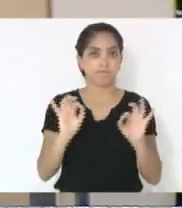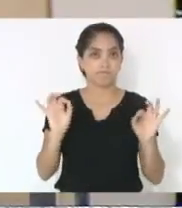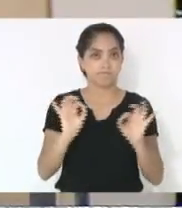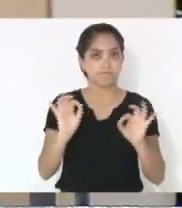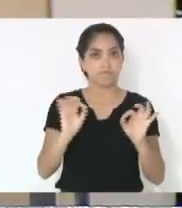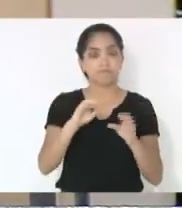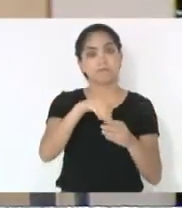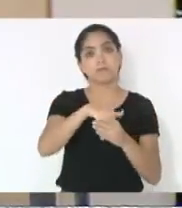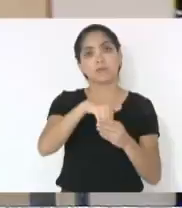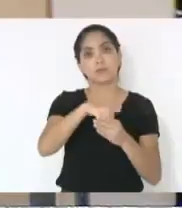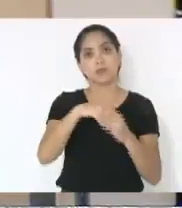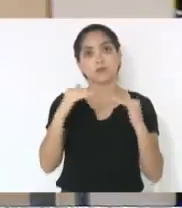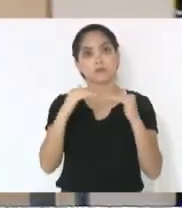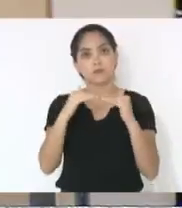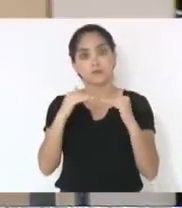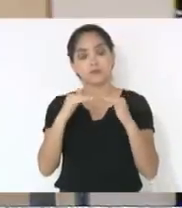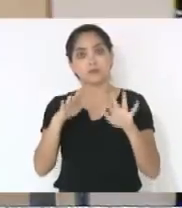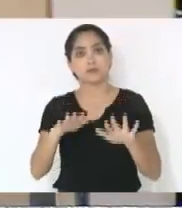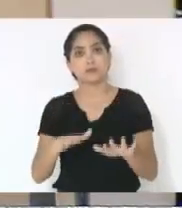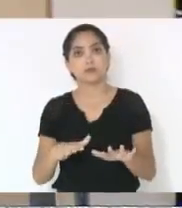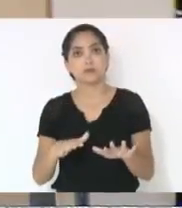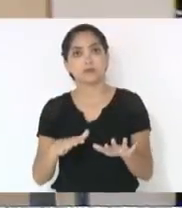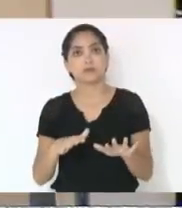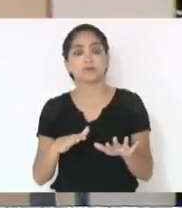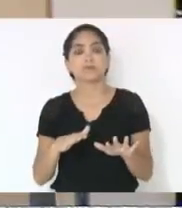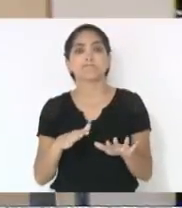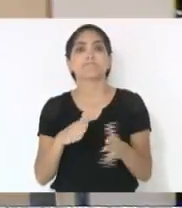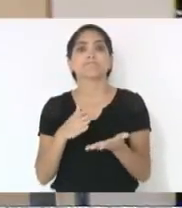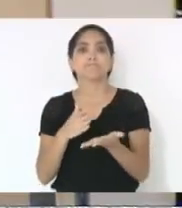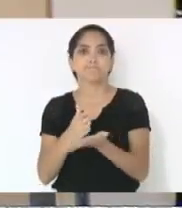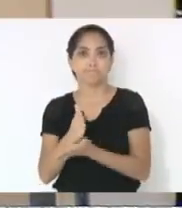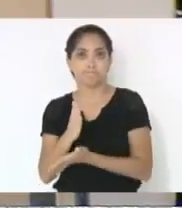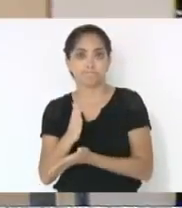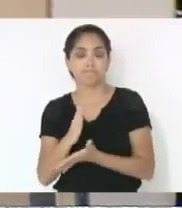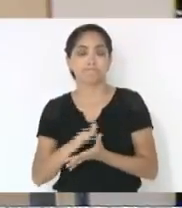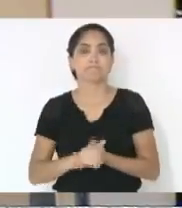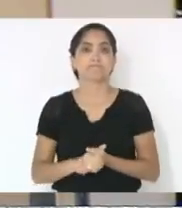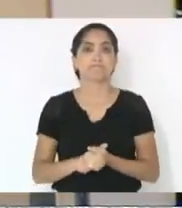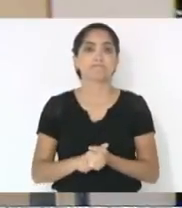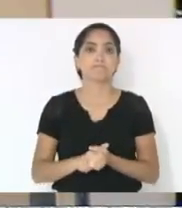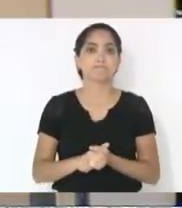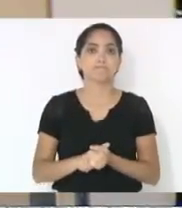discutir, em votação, quem tiver de acordo permaneça com o sem-contro. Aprovado.